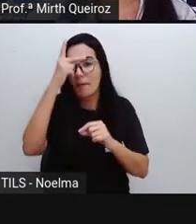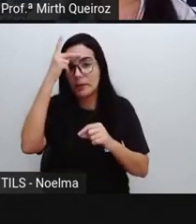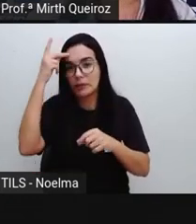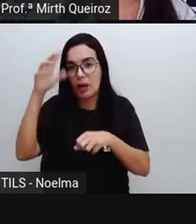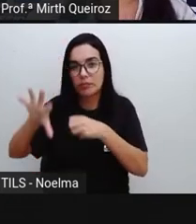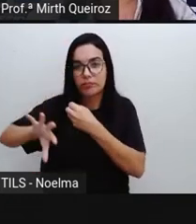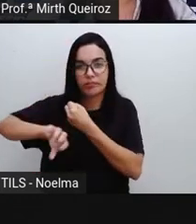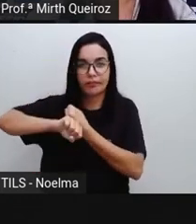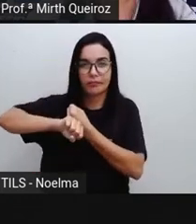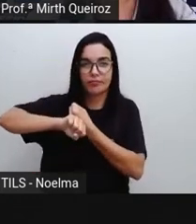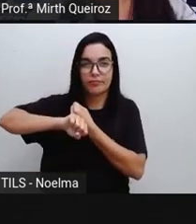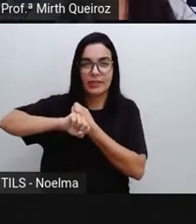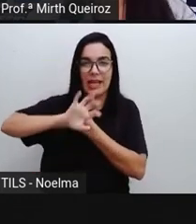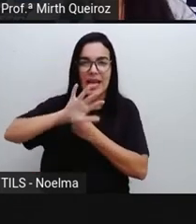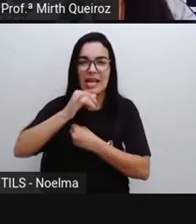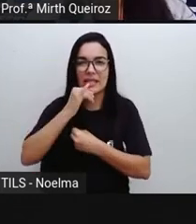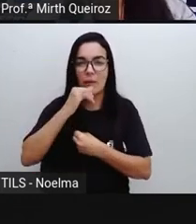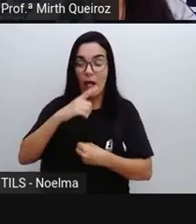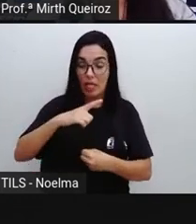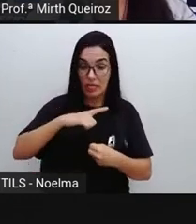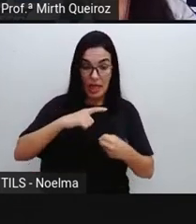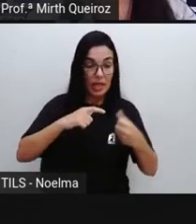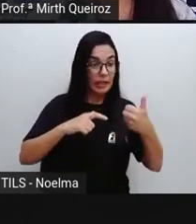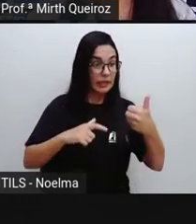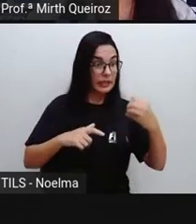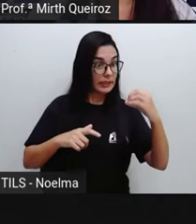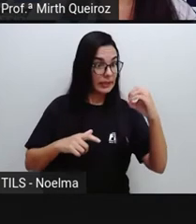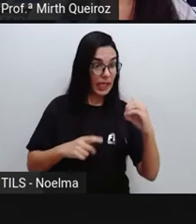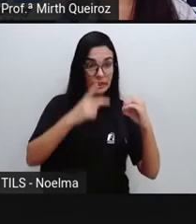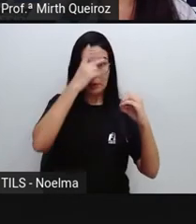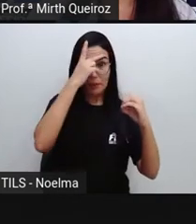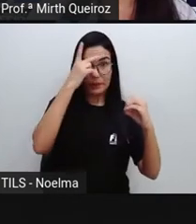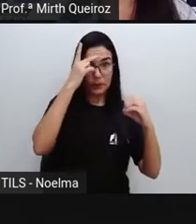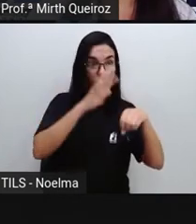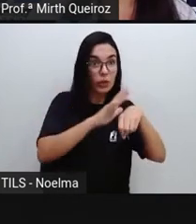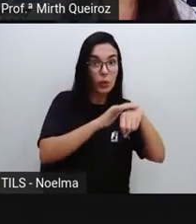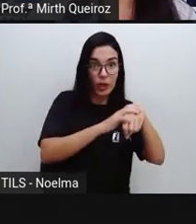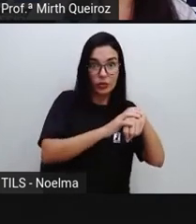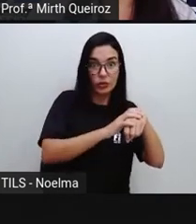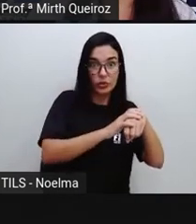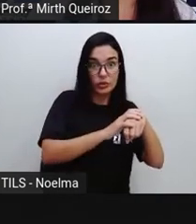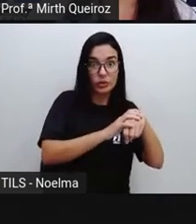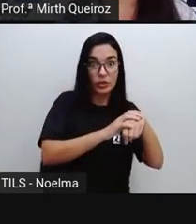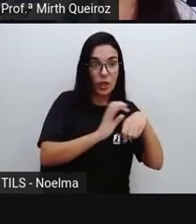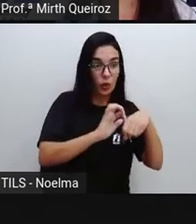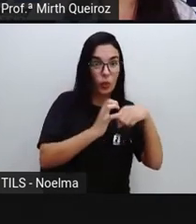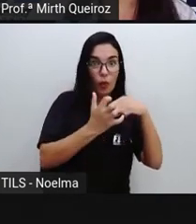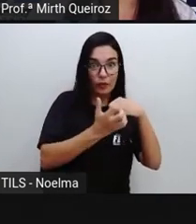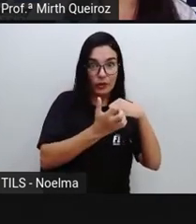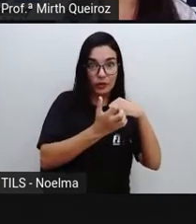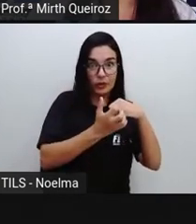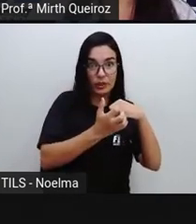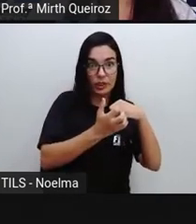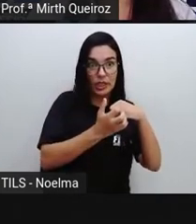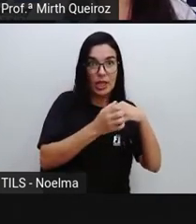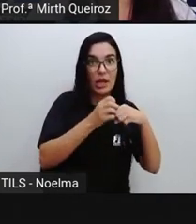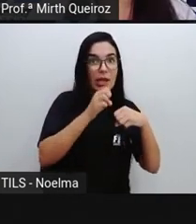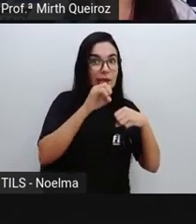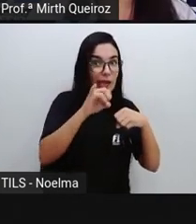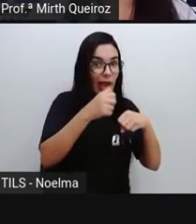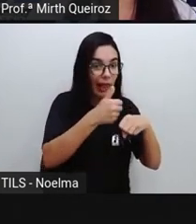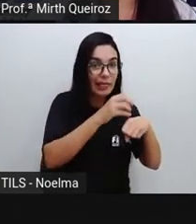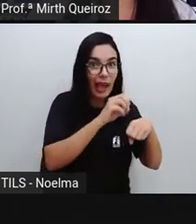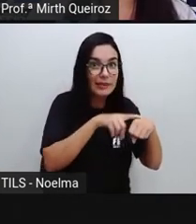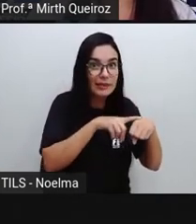ah, nós temos aí dez casos de doenças COVID na nossa cidade, esses dez